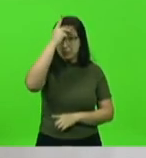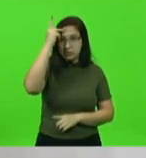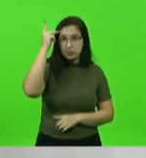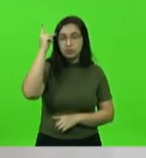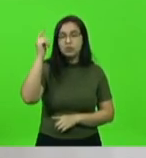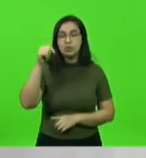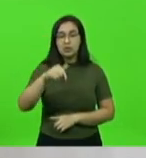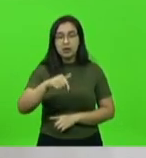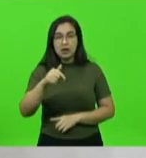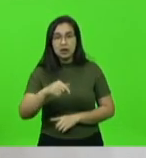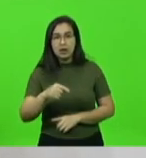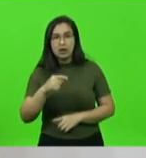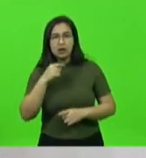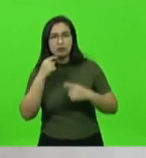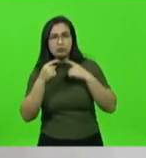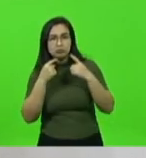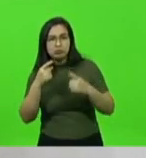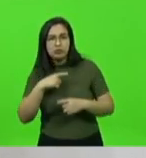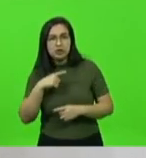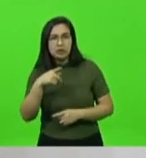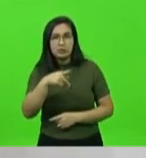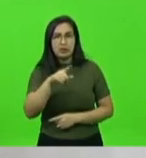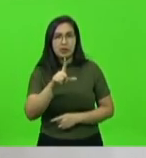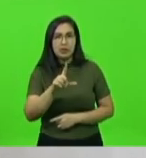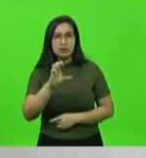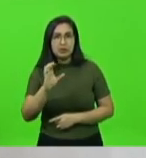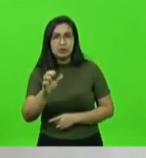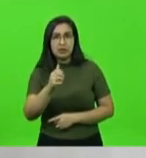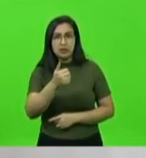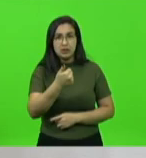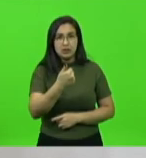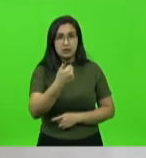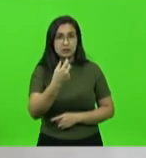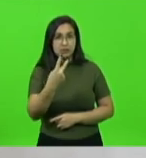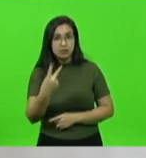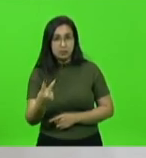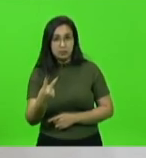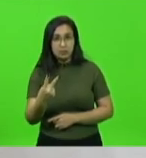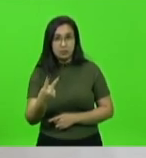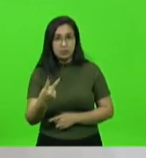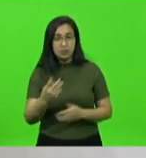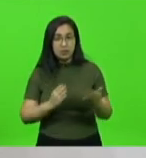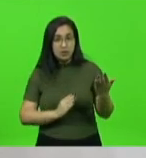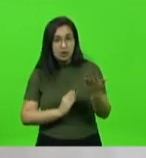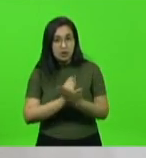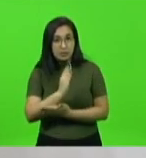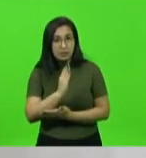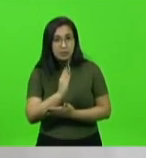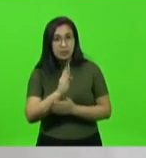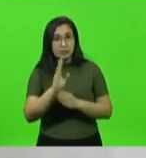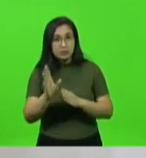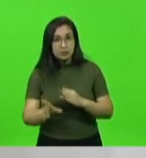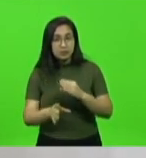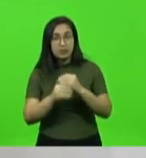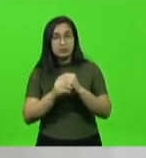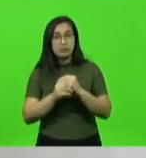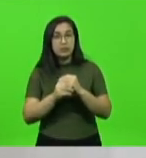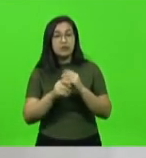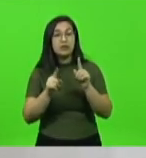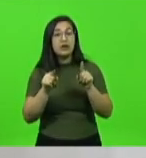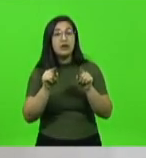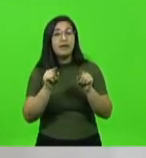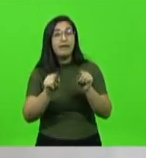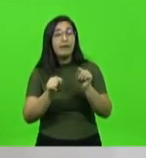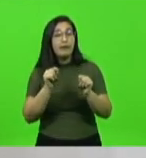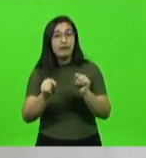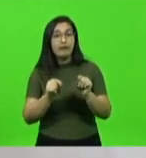de que se o PLC 12 for aprovado, for emendado, ele seria retirado